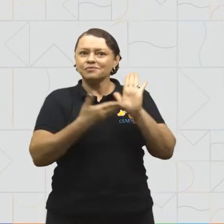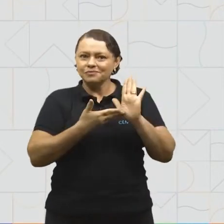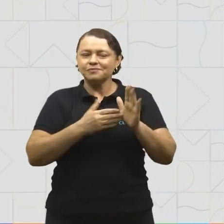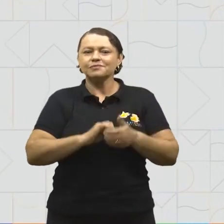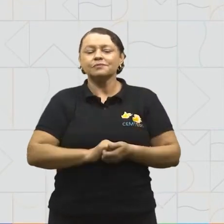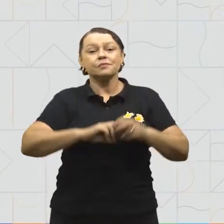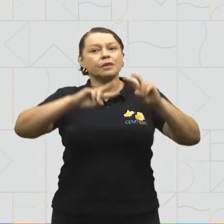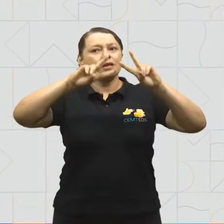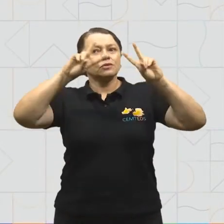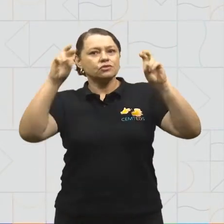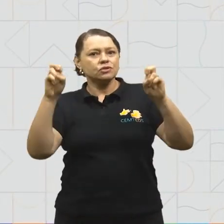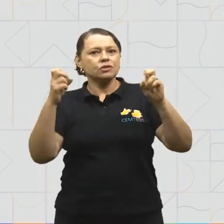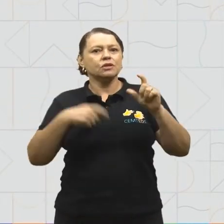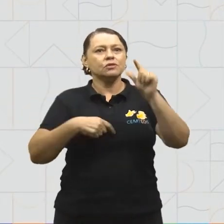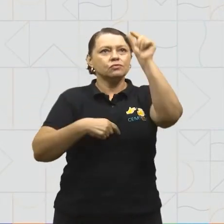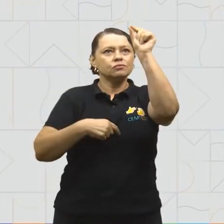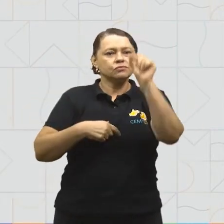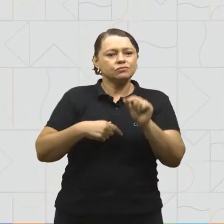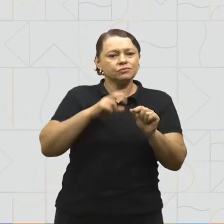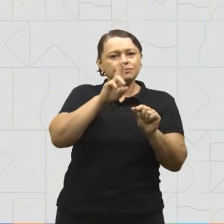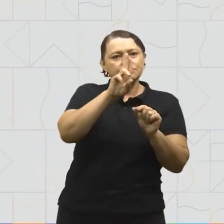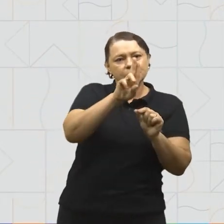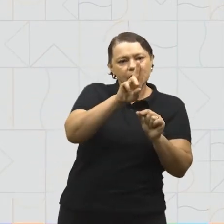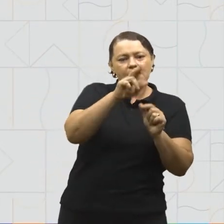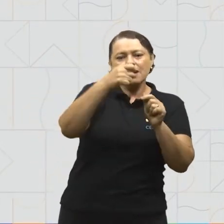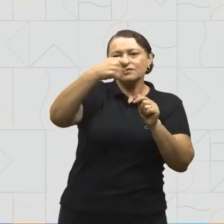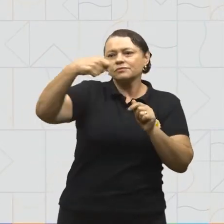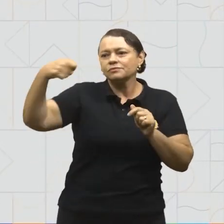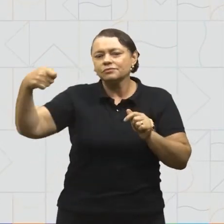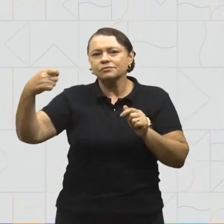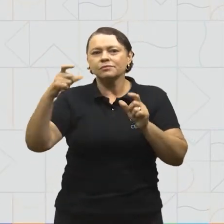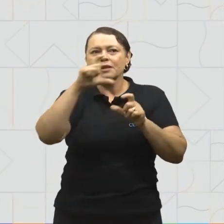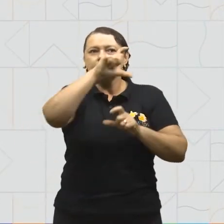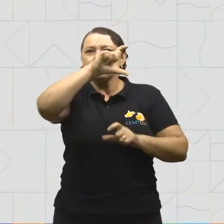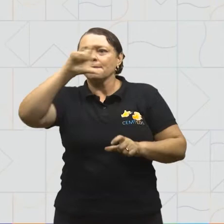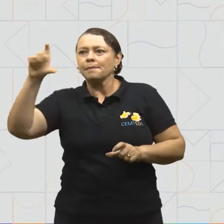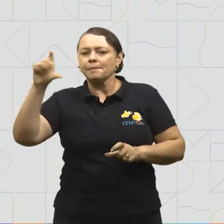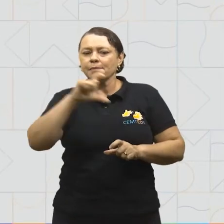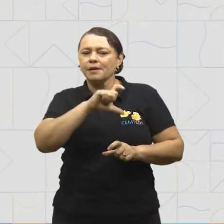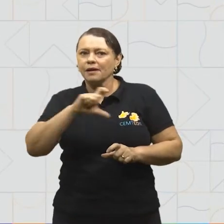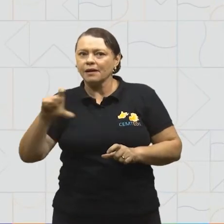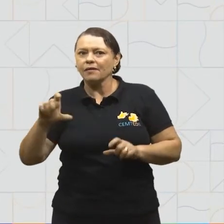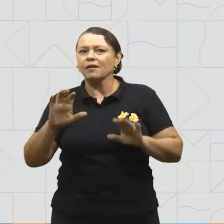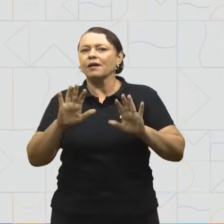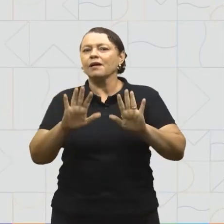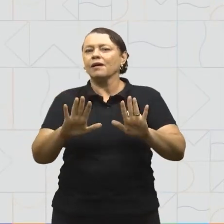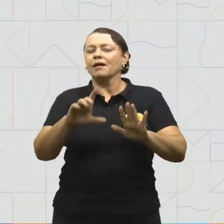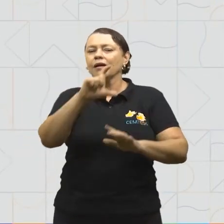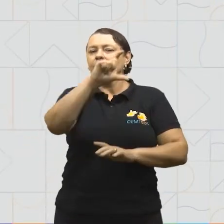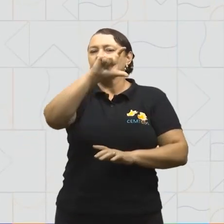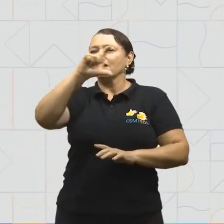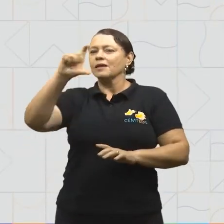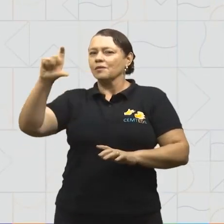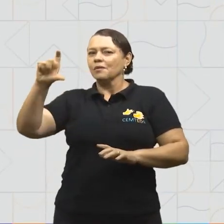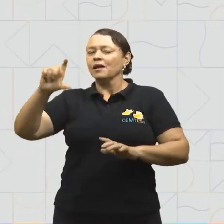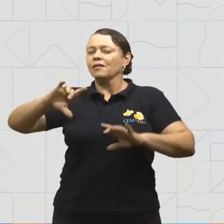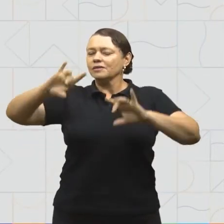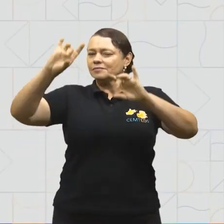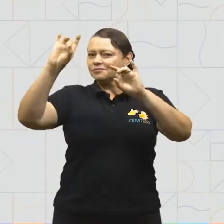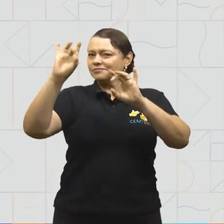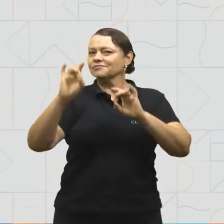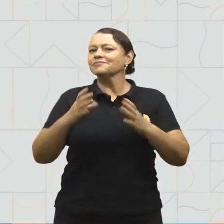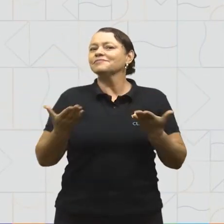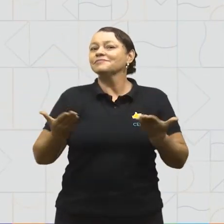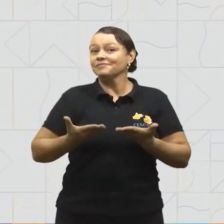Título, margem, parágrafo. Ah, e o parágrafo terá uma atenção toda especial hoje.